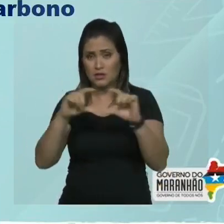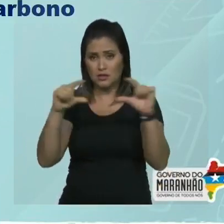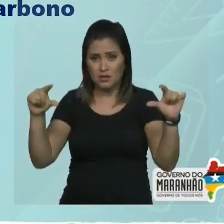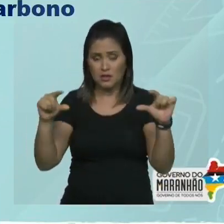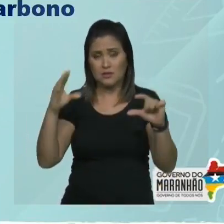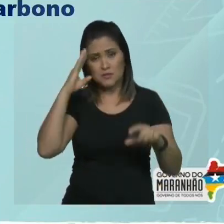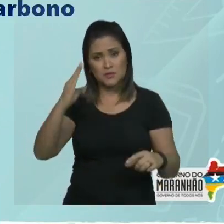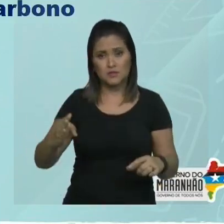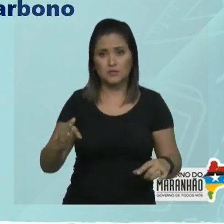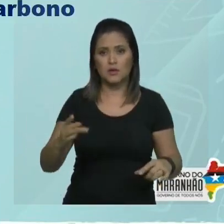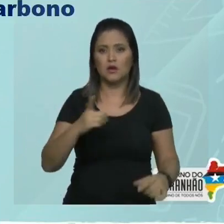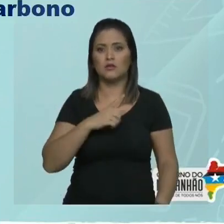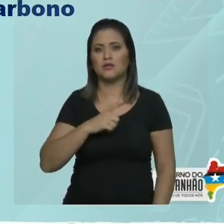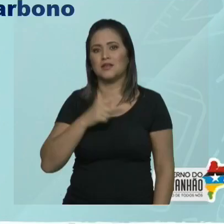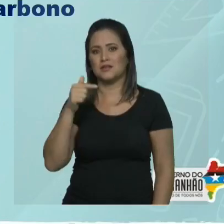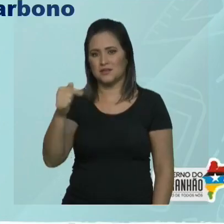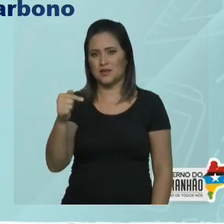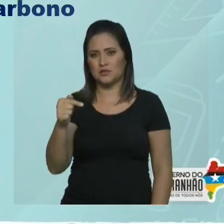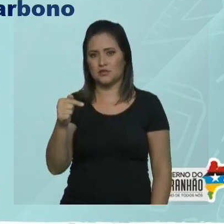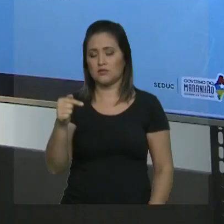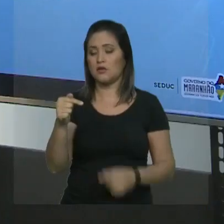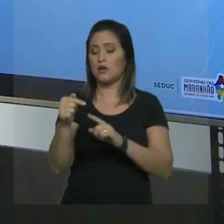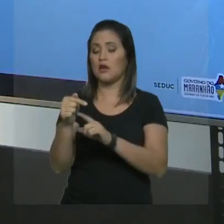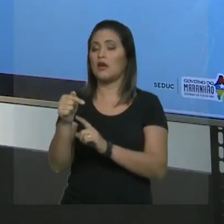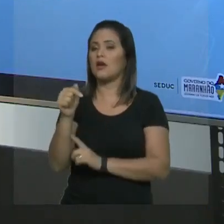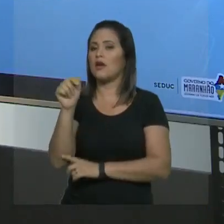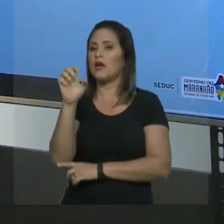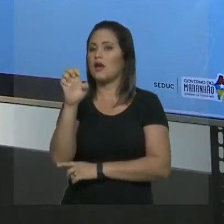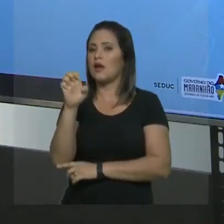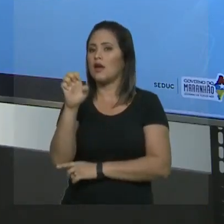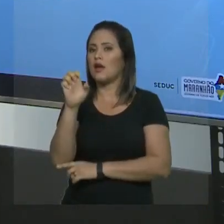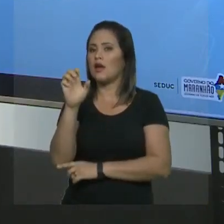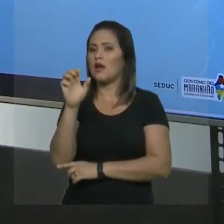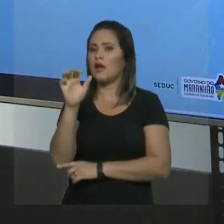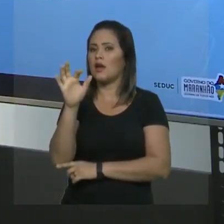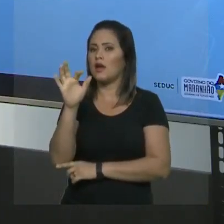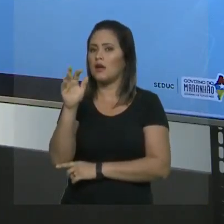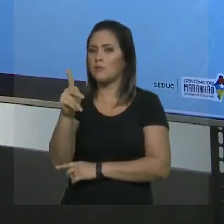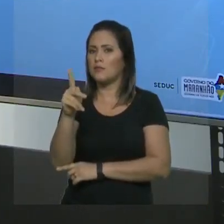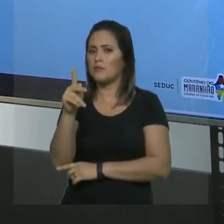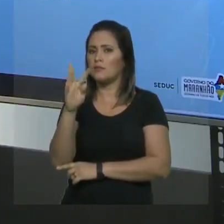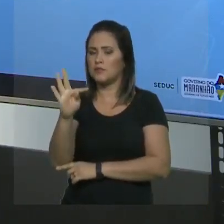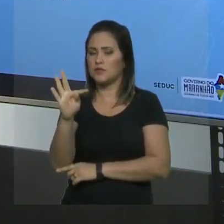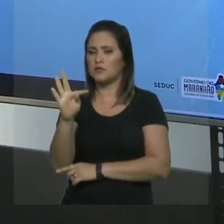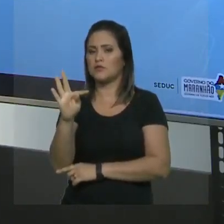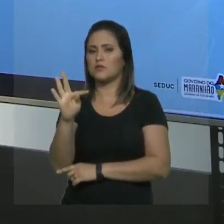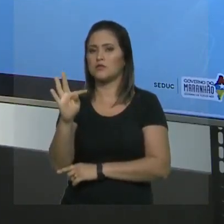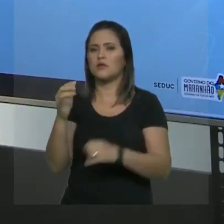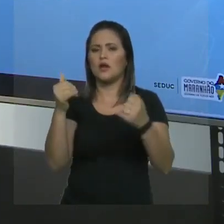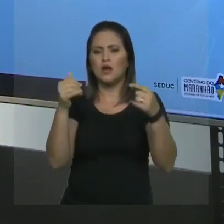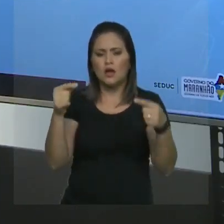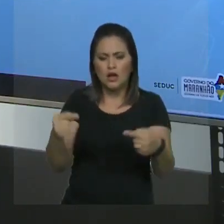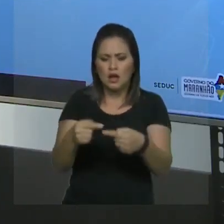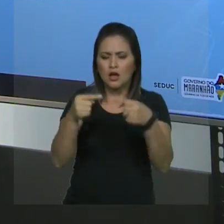sete, hepti. Só tem ligações simples, an. E qual é a terminação de hidrocarbonetos? O. Então,